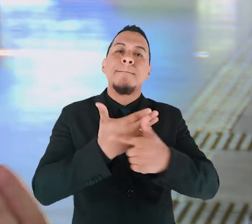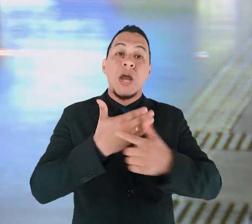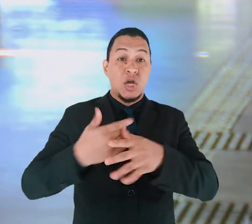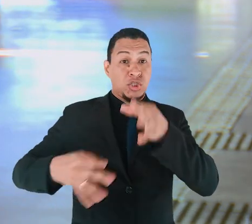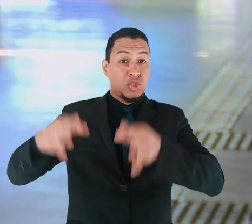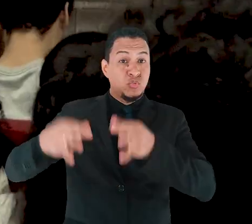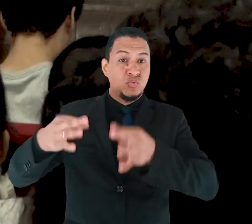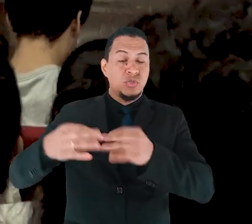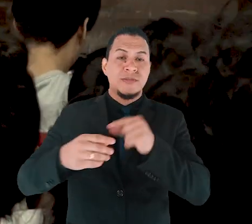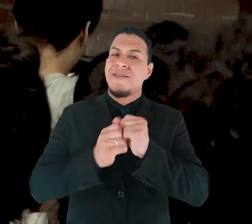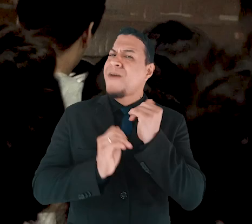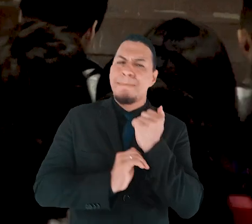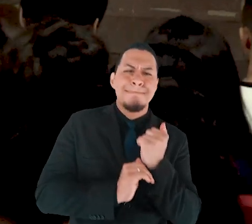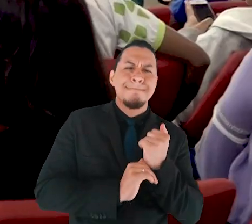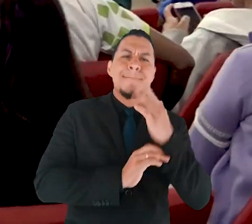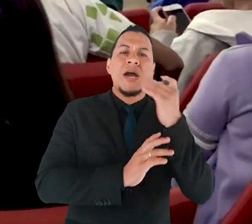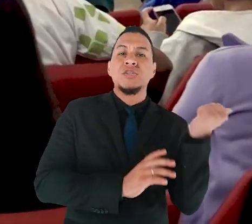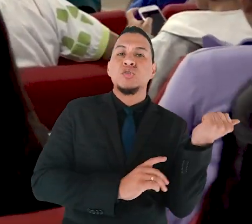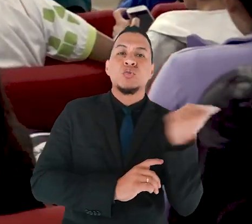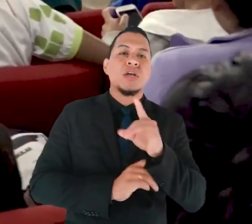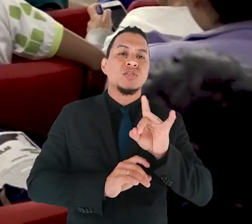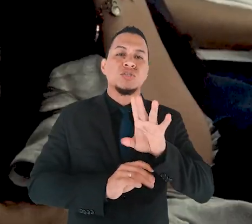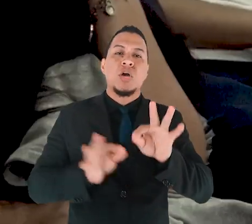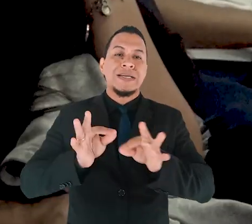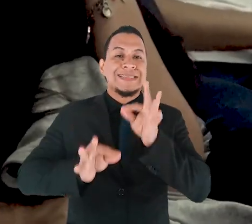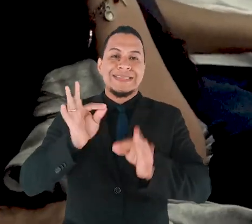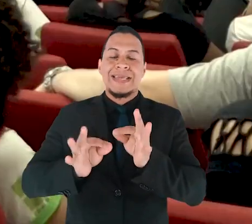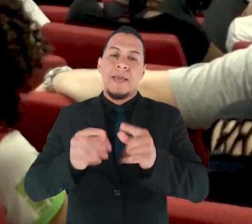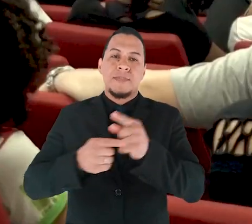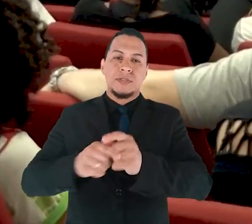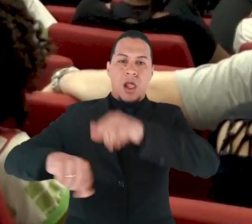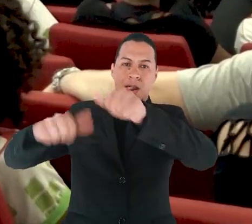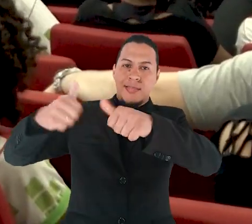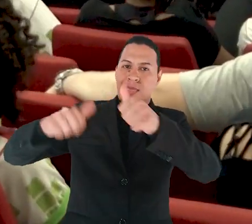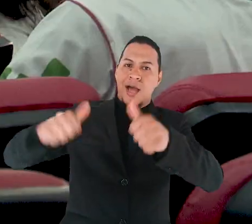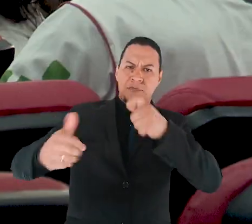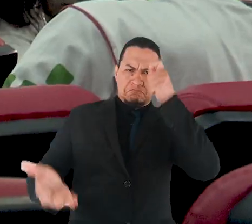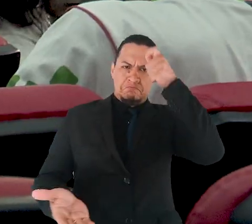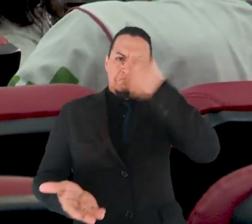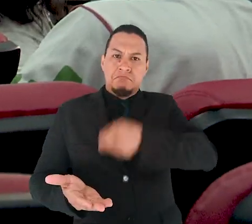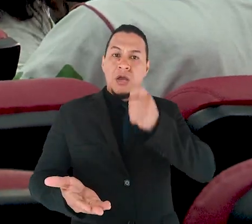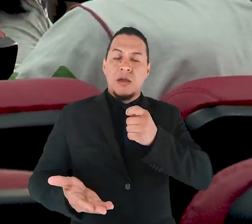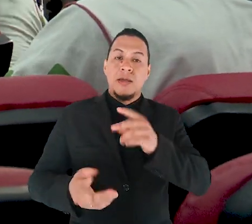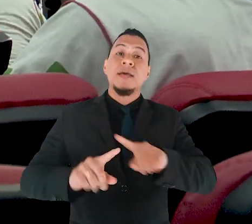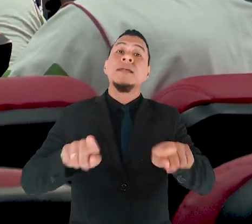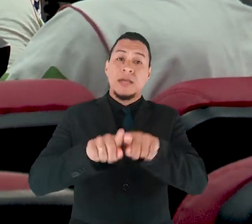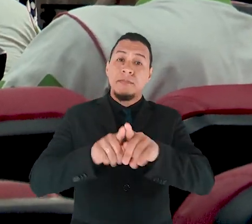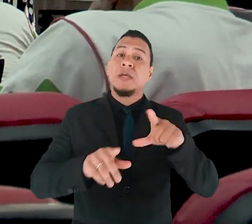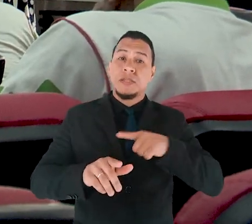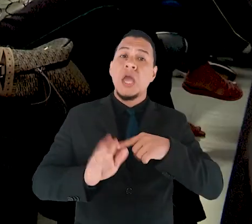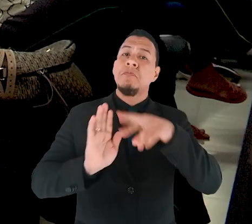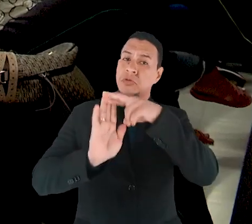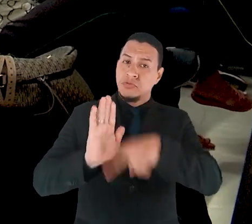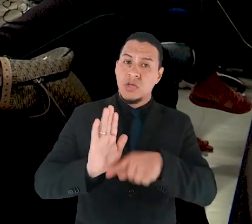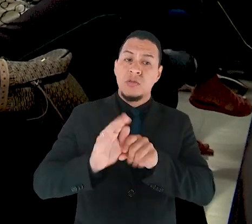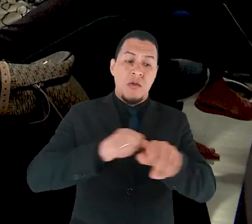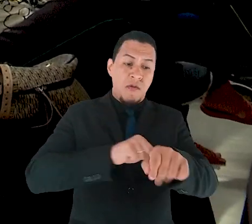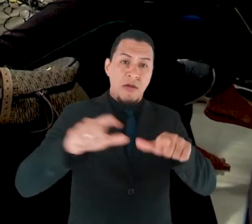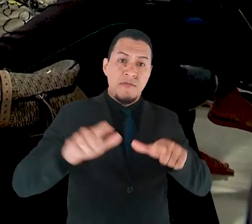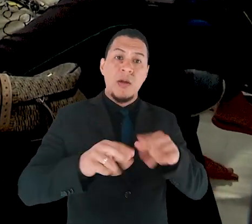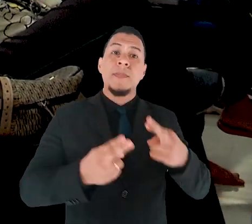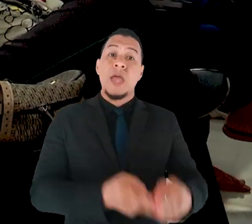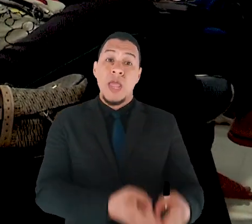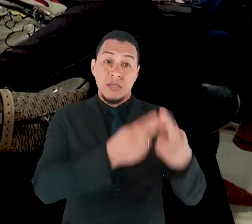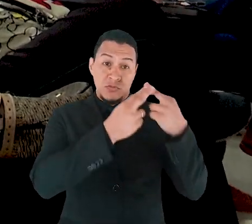vamos dizer, da questão mesmo da justiça propriamente dita. Vai além, vai pelo princípio da formação, da responsabilidade